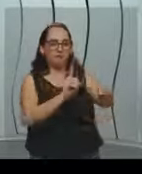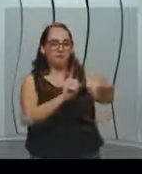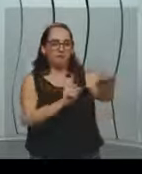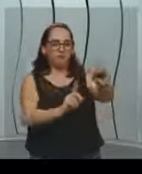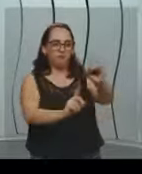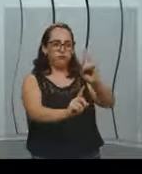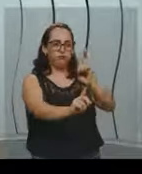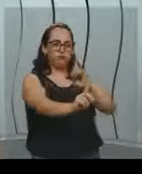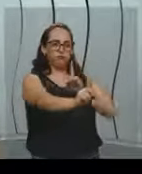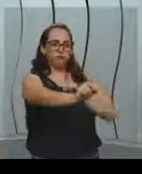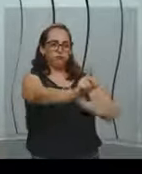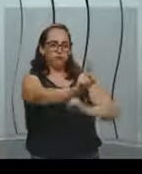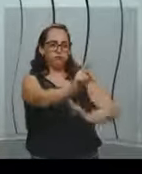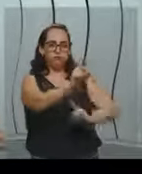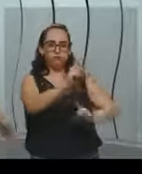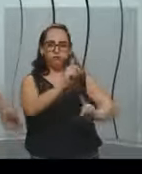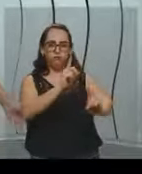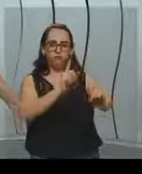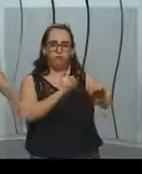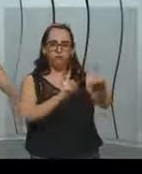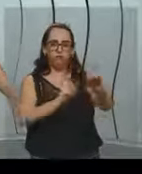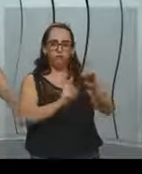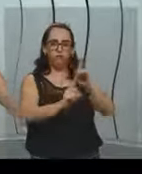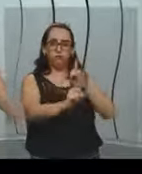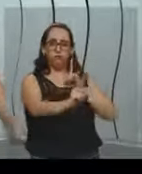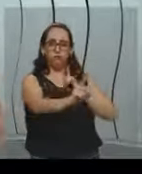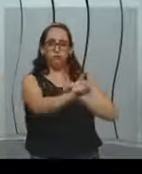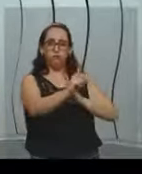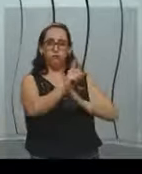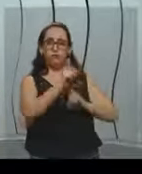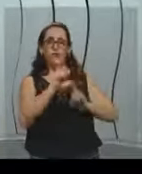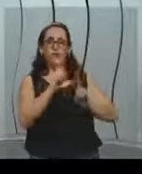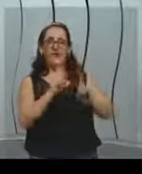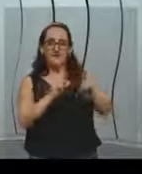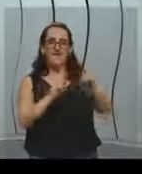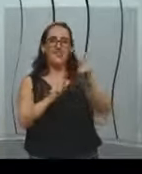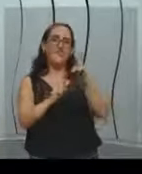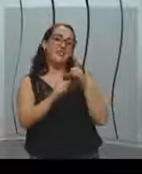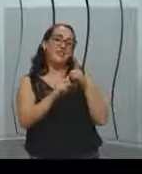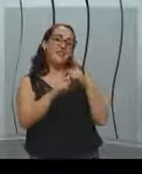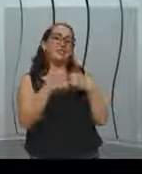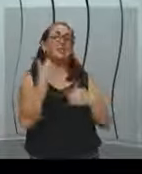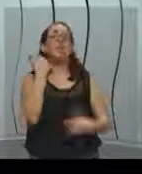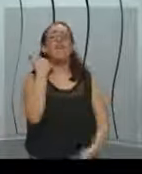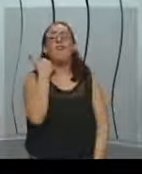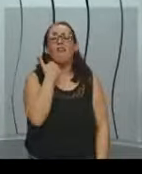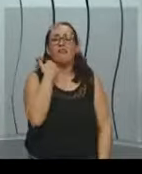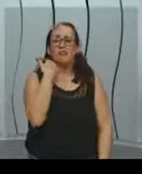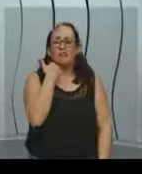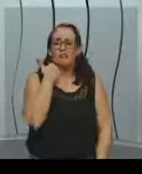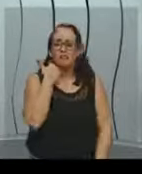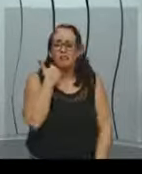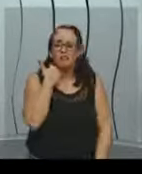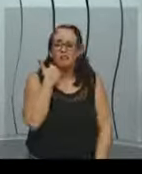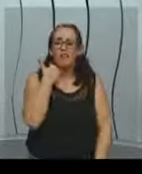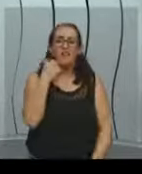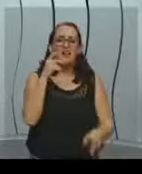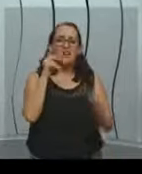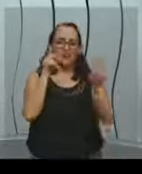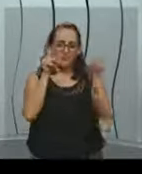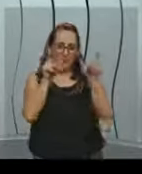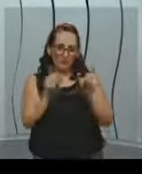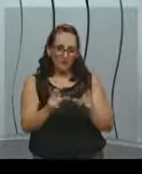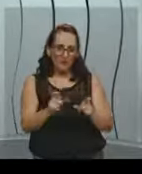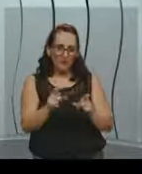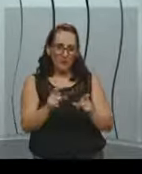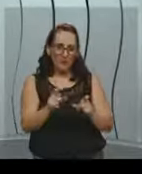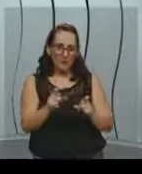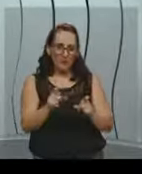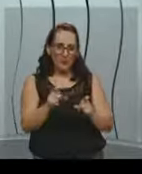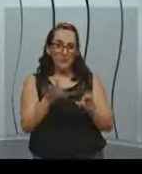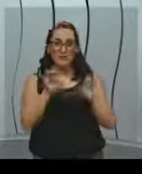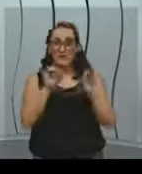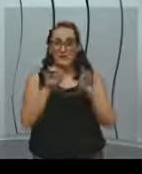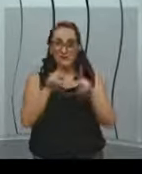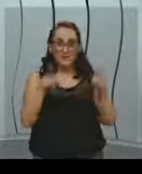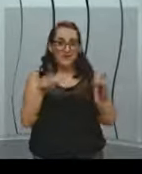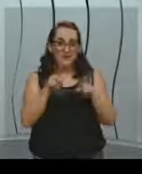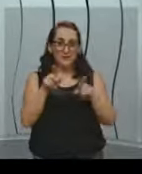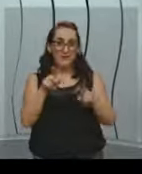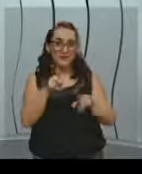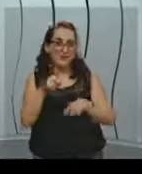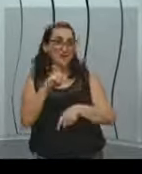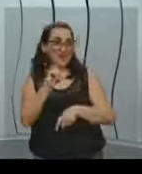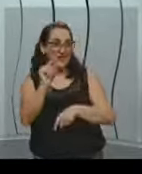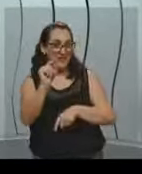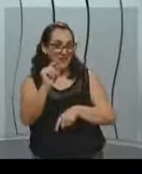Porque ninguém sai do trabalho assim, né? Quer dizer, eu saio. Eu sou muito feliz. E eu adoro o eu faço. Então, eu só vou sair sorridente.